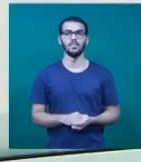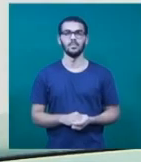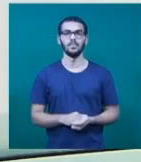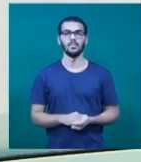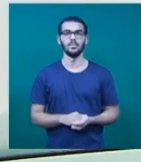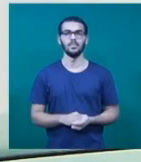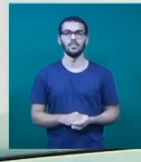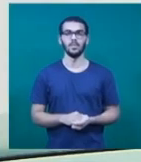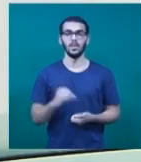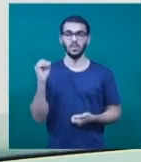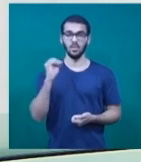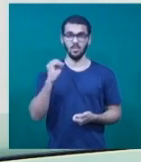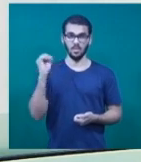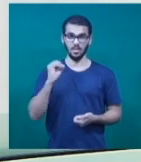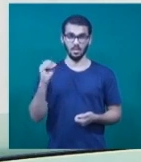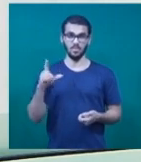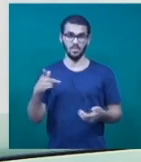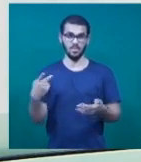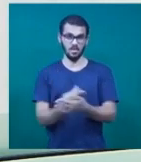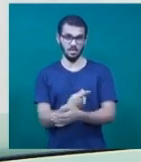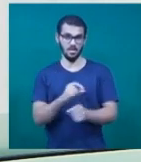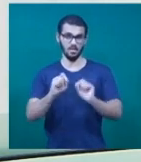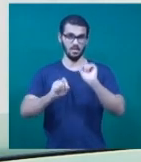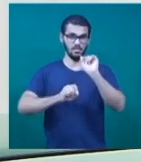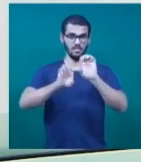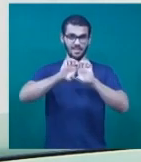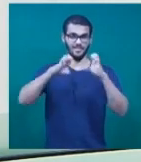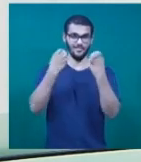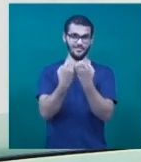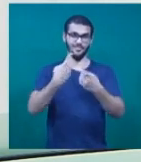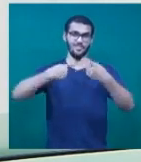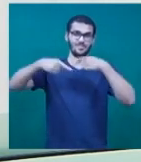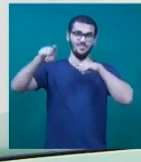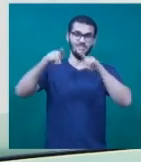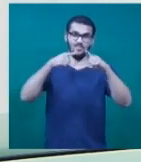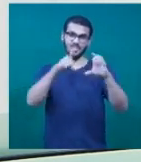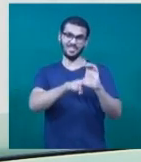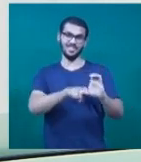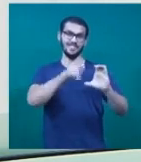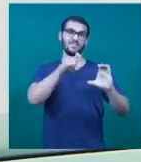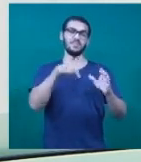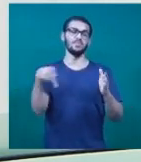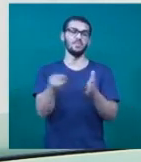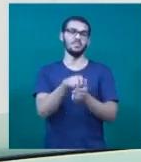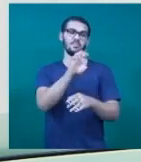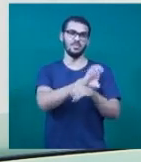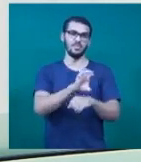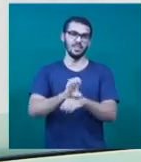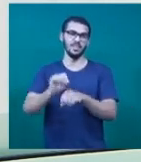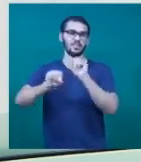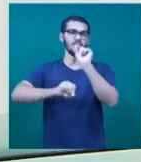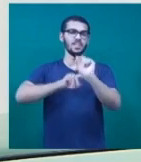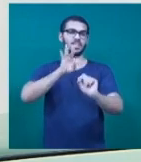Em outubro, acontece um dos mais importantes festivais de música independente do Estado. O Festival Timbre. Mas o lançamento